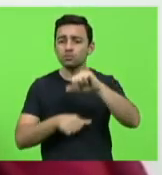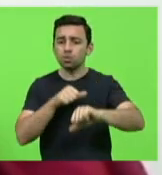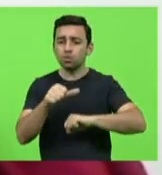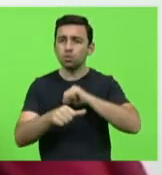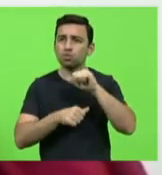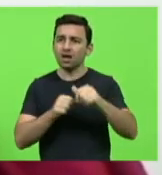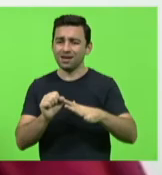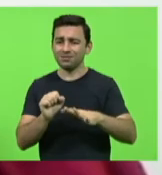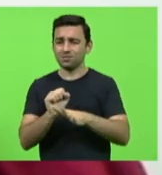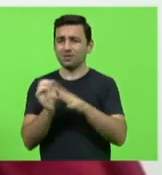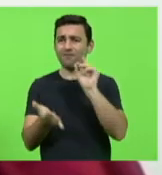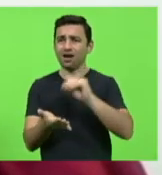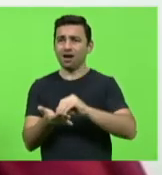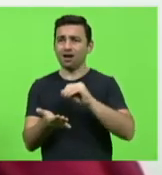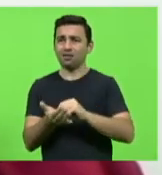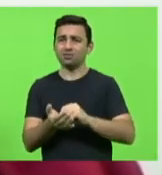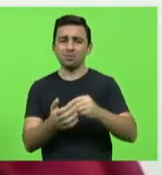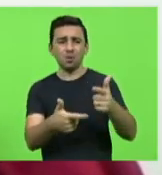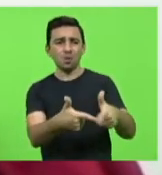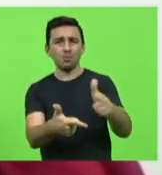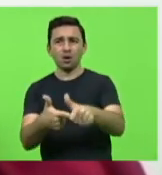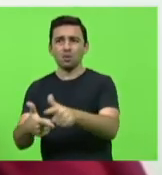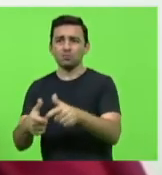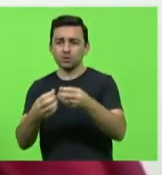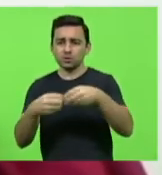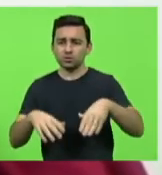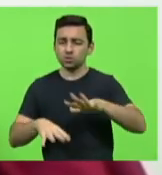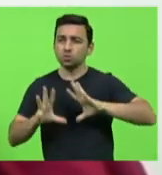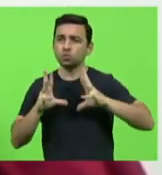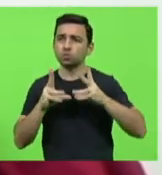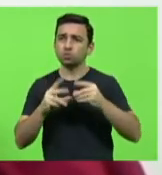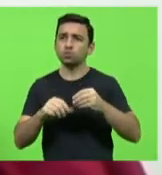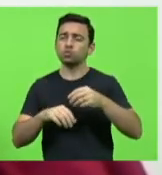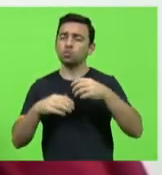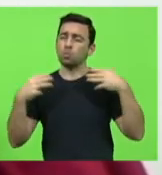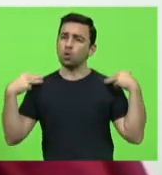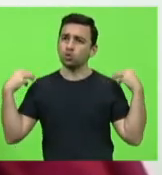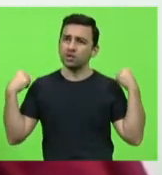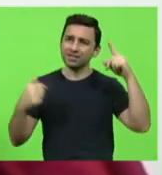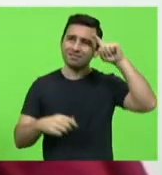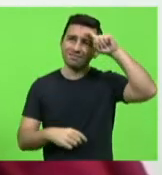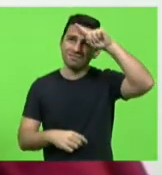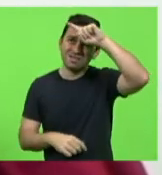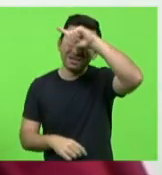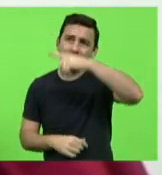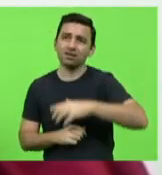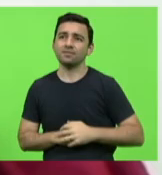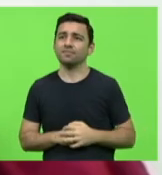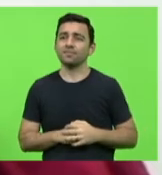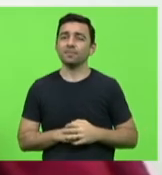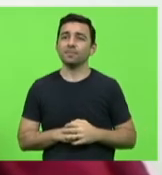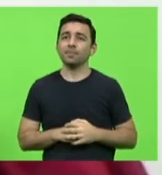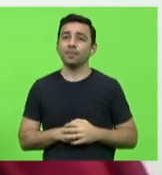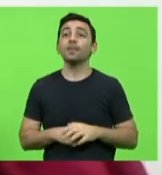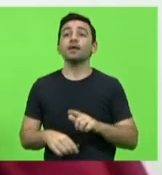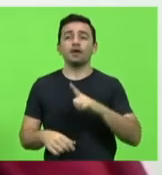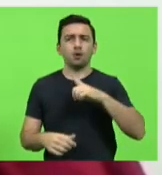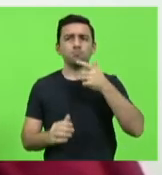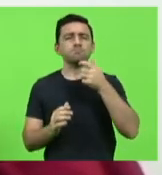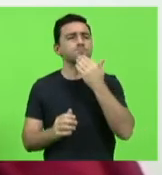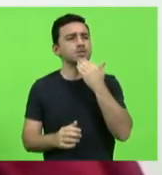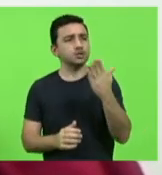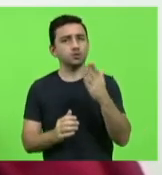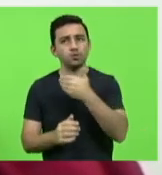precariedade a que estão expostos nossos motoristas e eu vou além eu quero apelar ao governo do estado para que